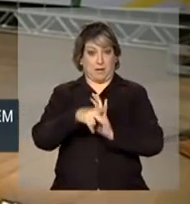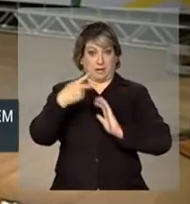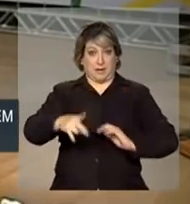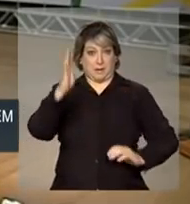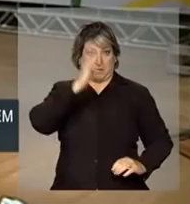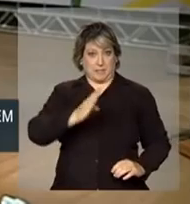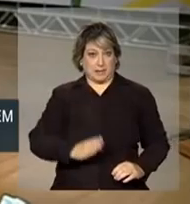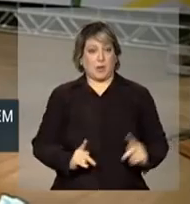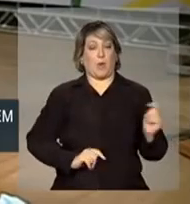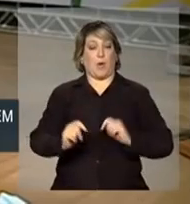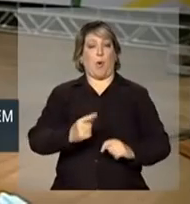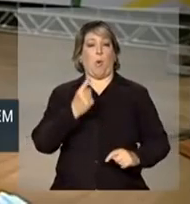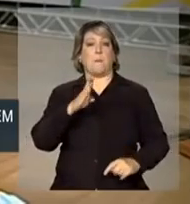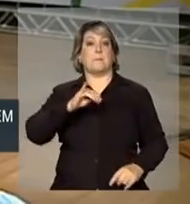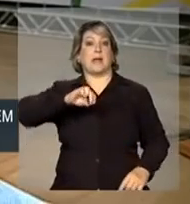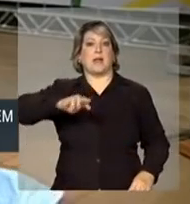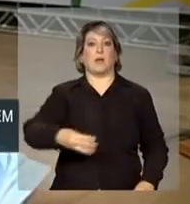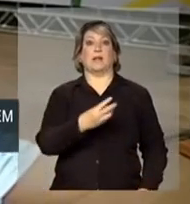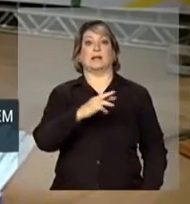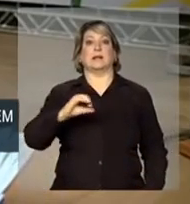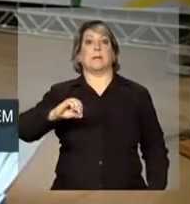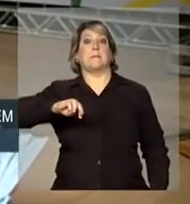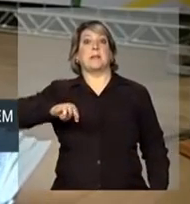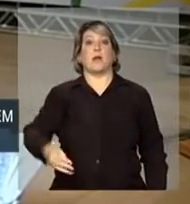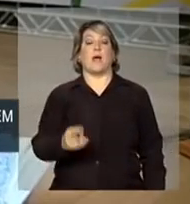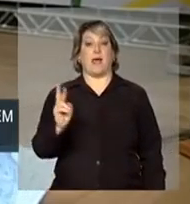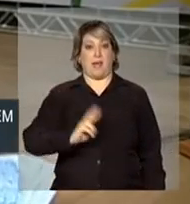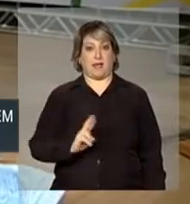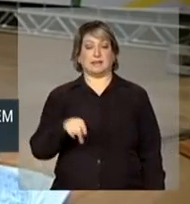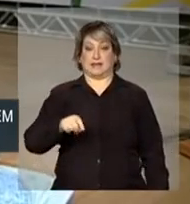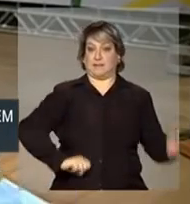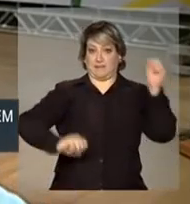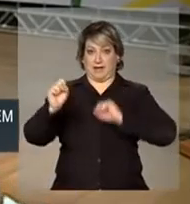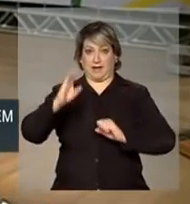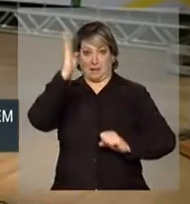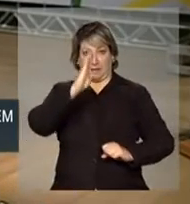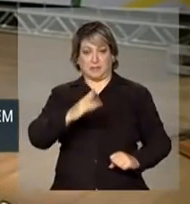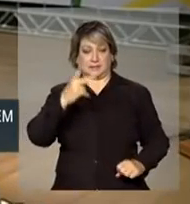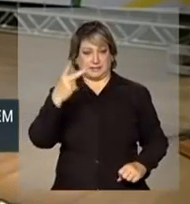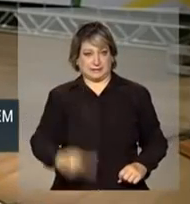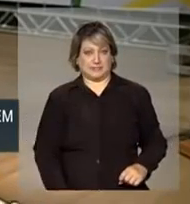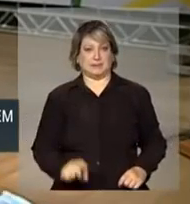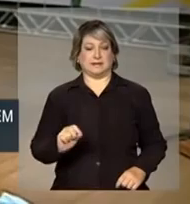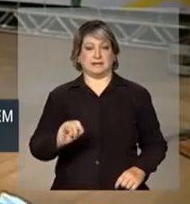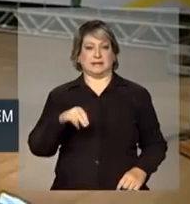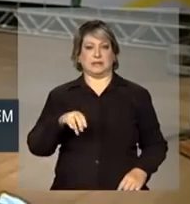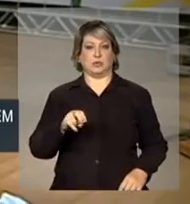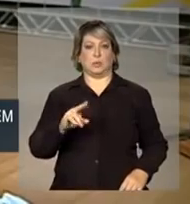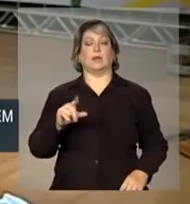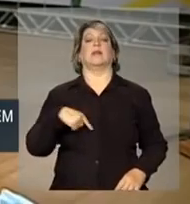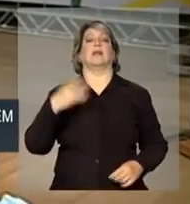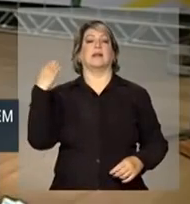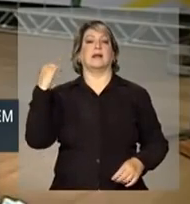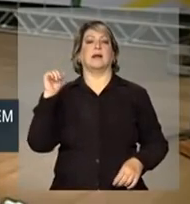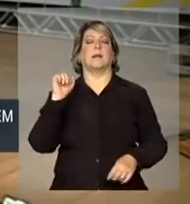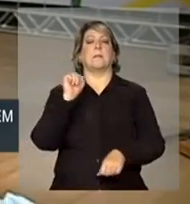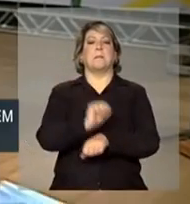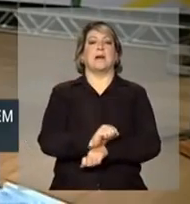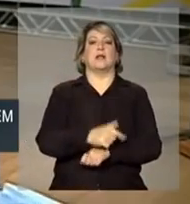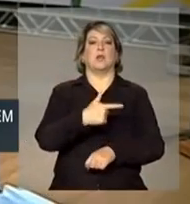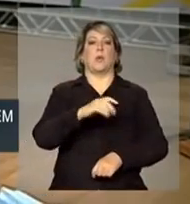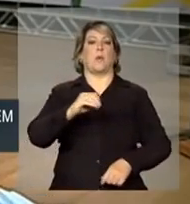a 1 bilhão e 300 milhões de reais. A produção nacional de insulina foi interrompida no ano de 2001.